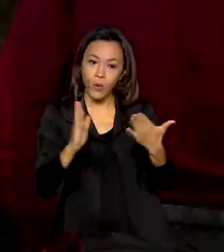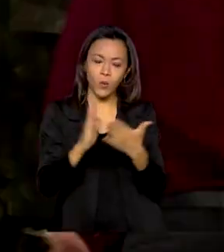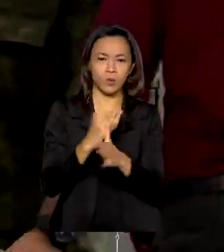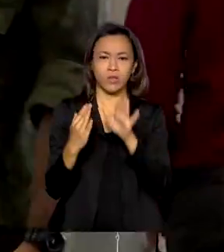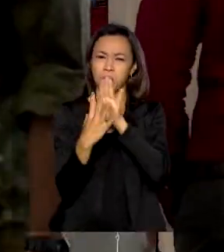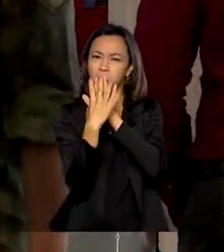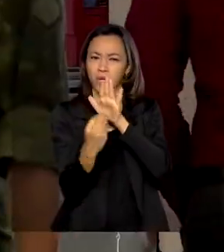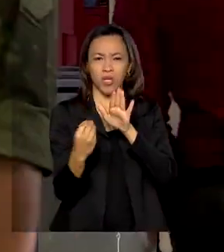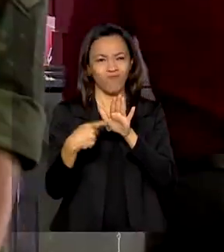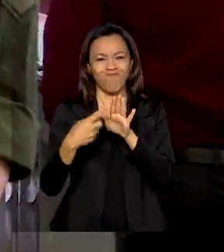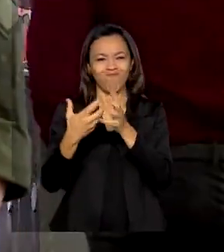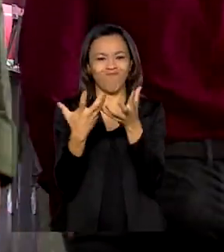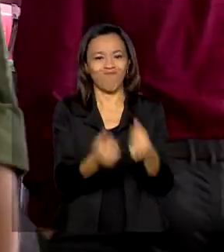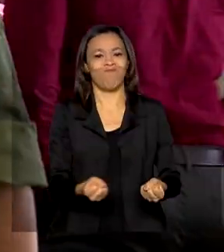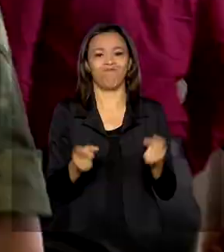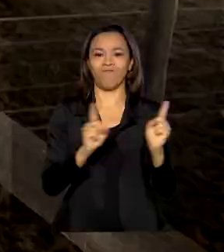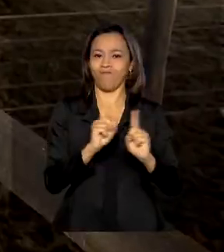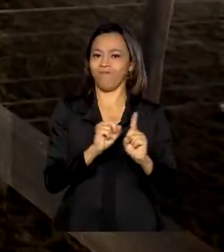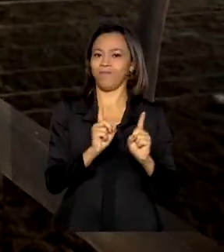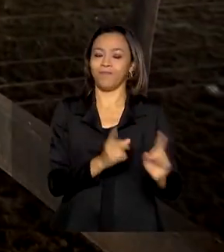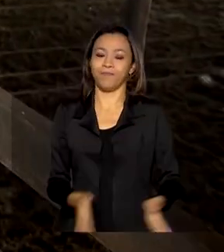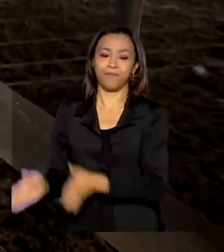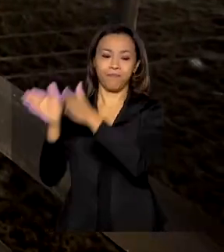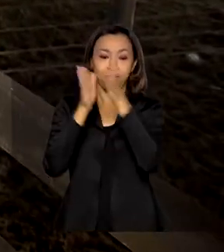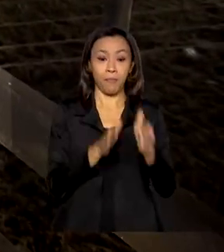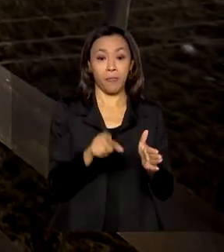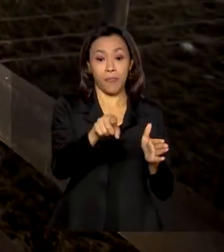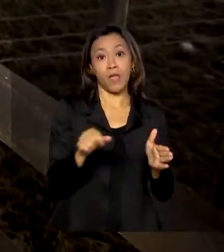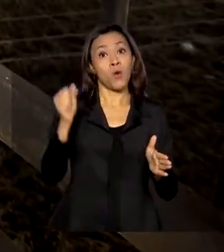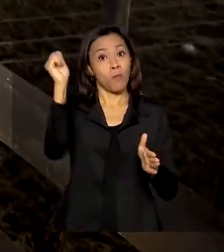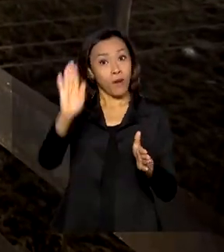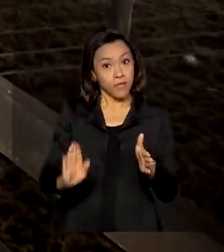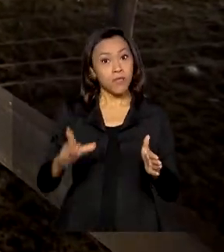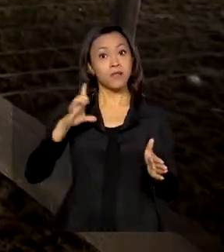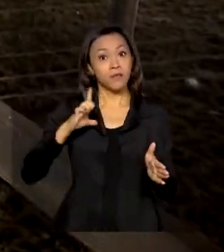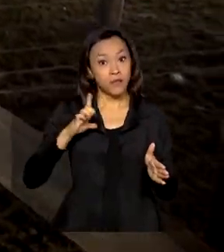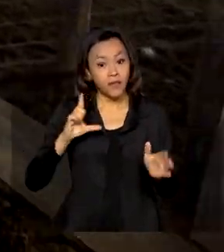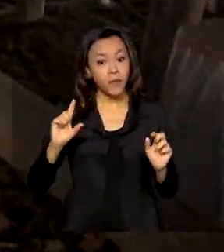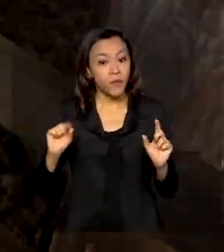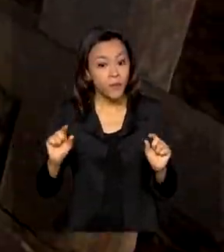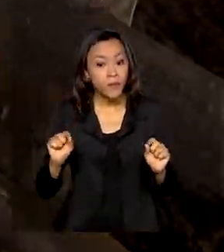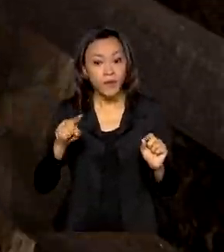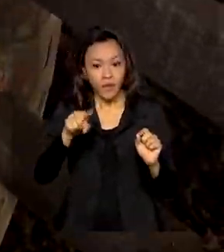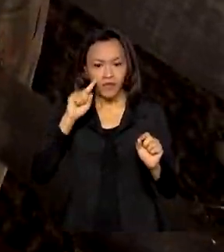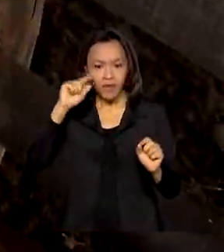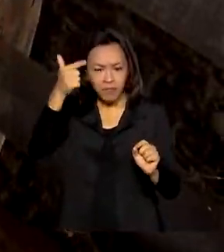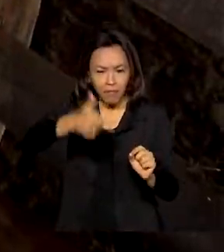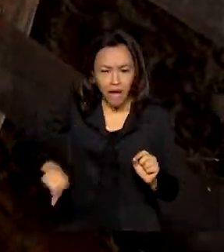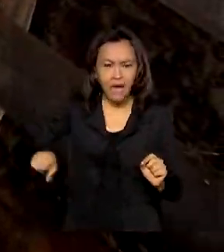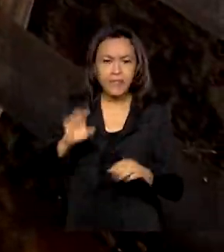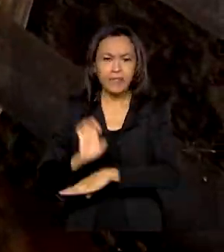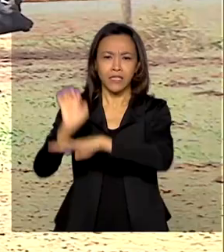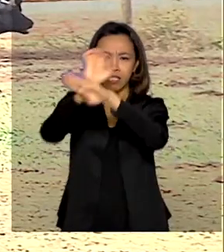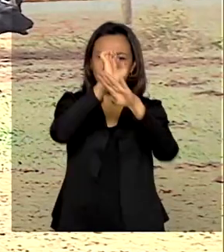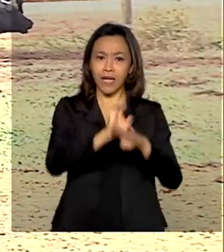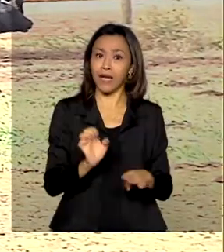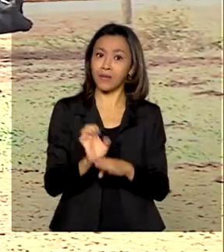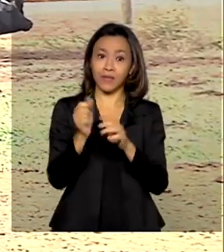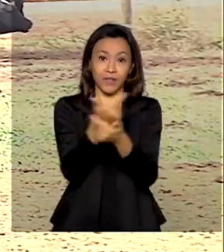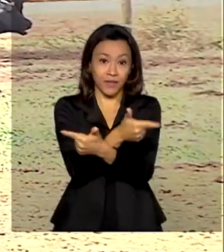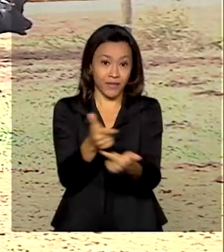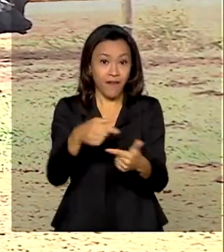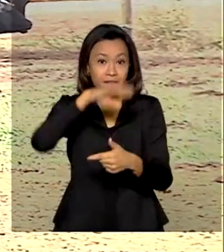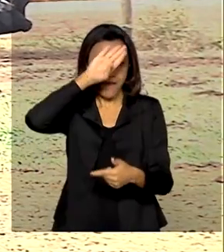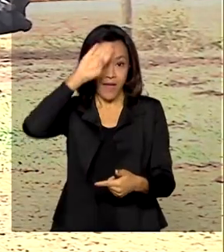não serão mais aceitos. E Brasil tem parecer favorável para reconhecimento de mais estados livres de febre